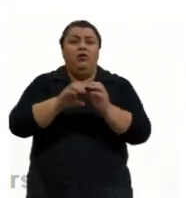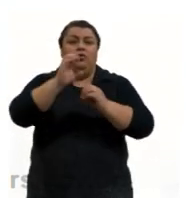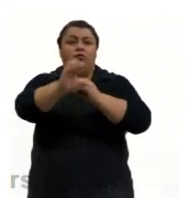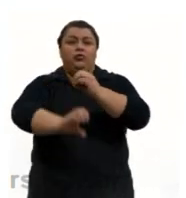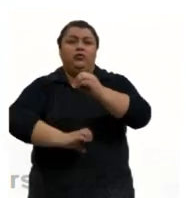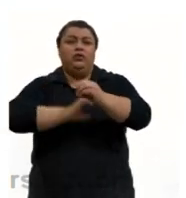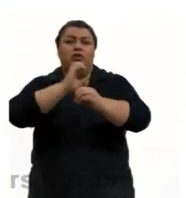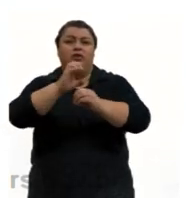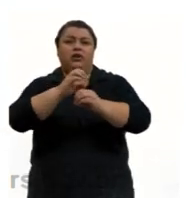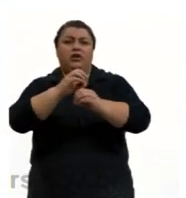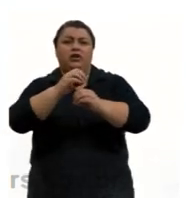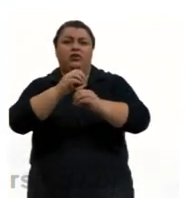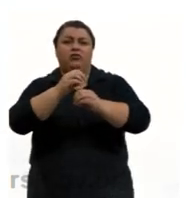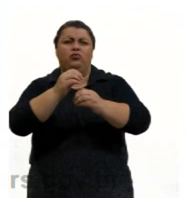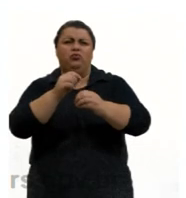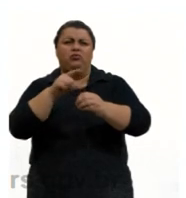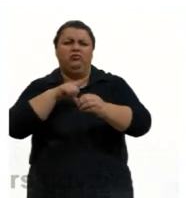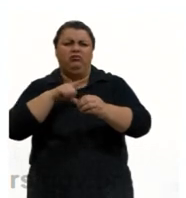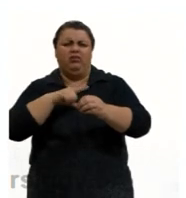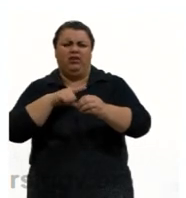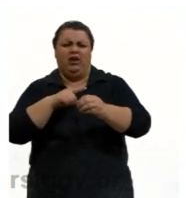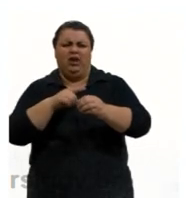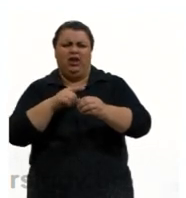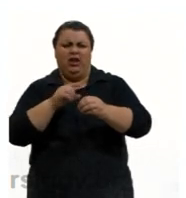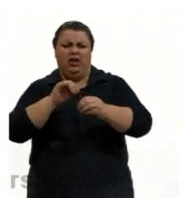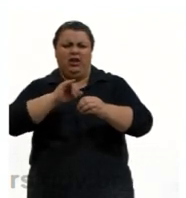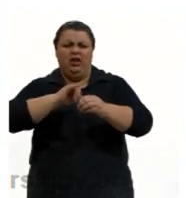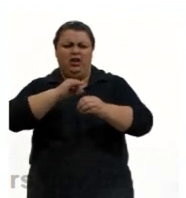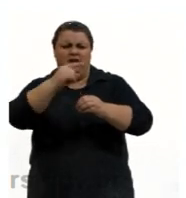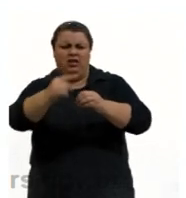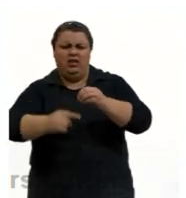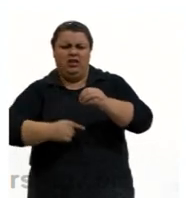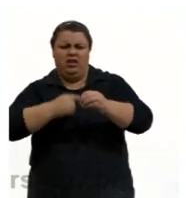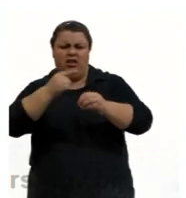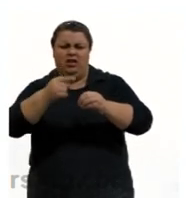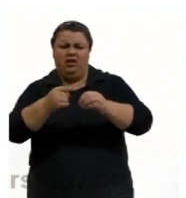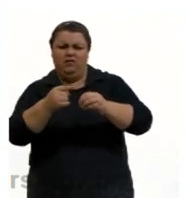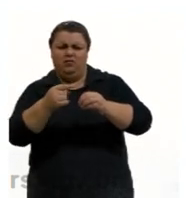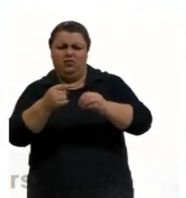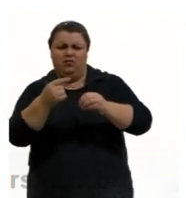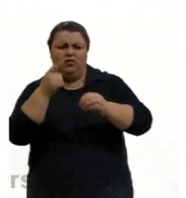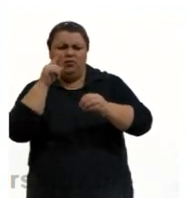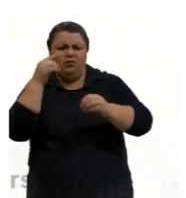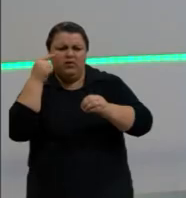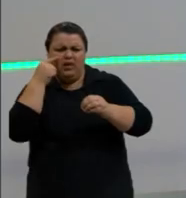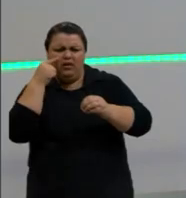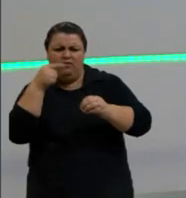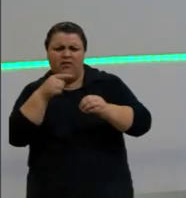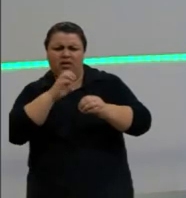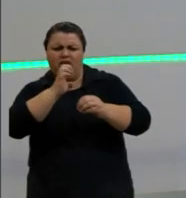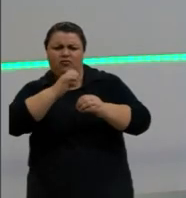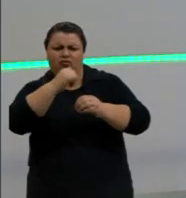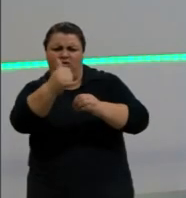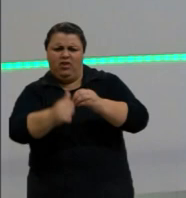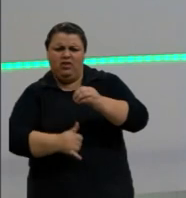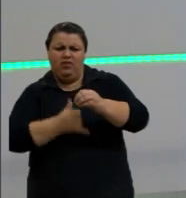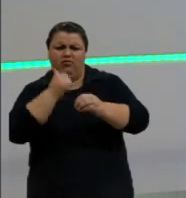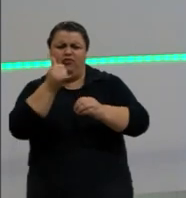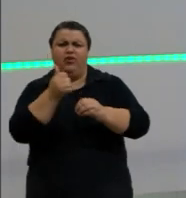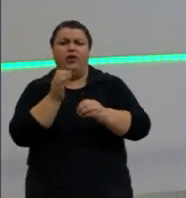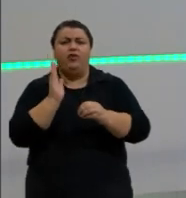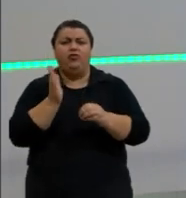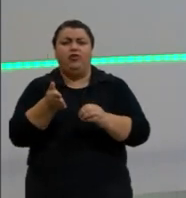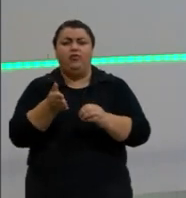ocuparem níveis discretos de energia? Esses níveis discretos de energia, os níveis de energia, já foi a